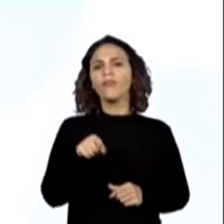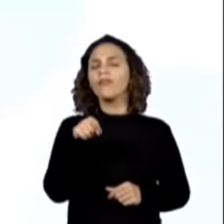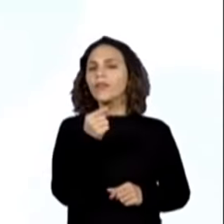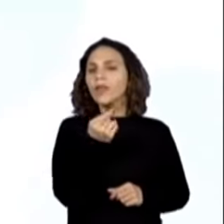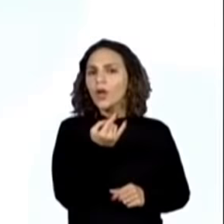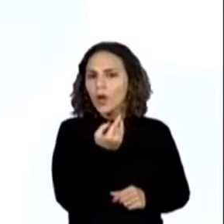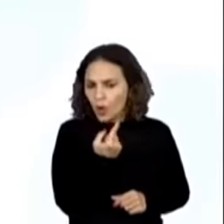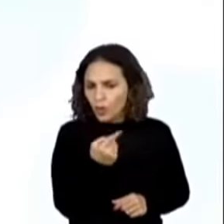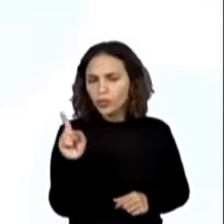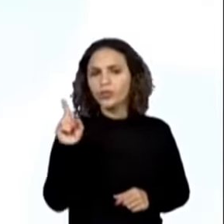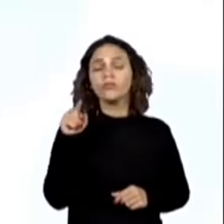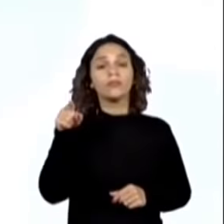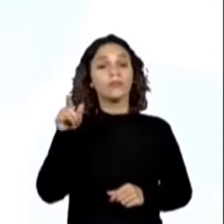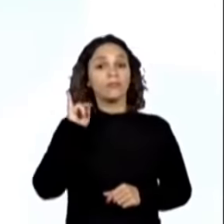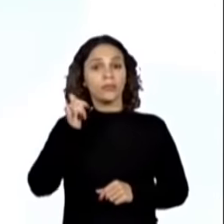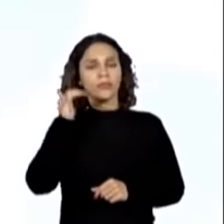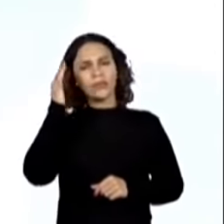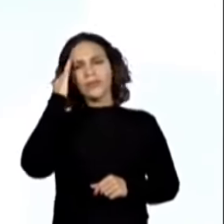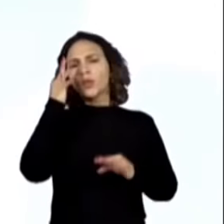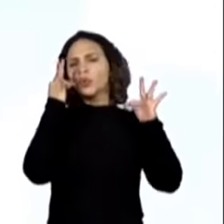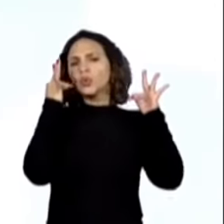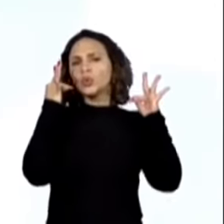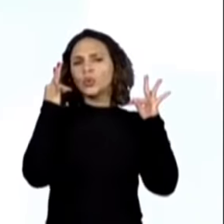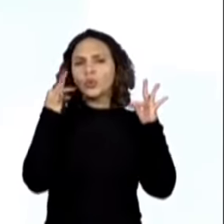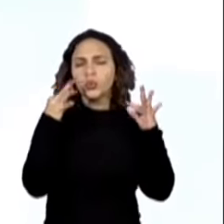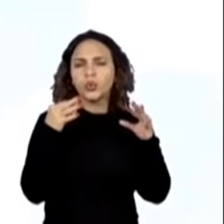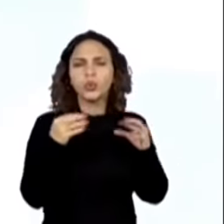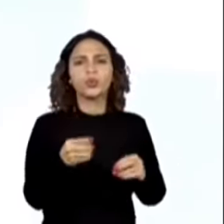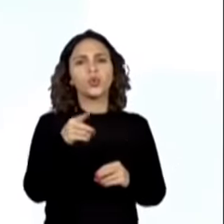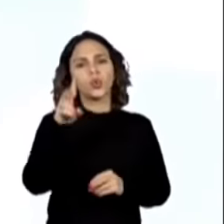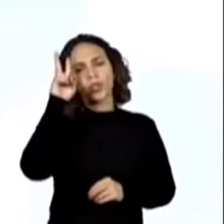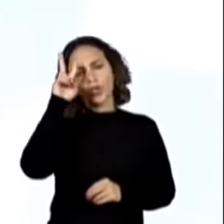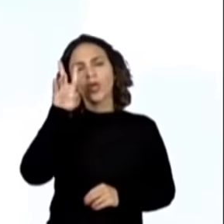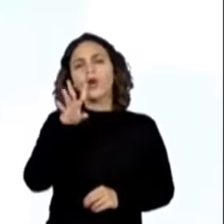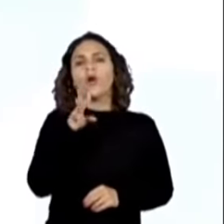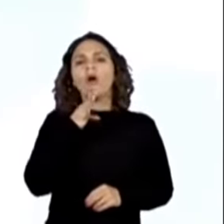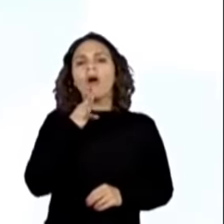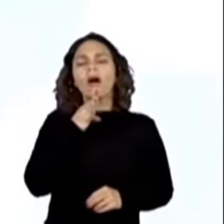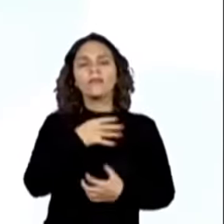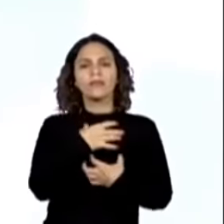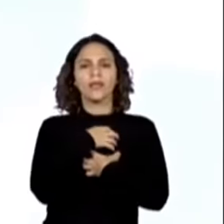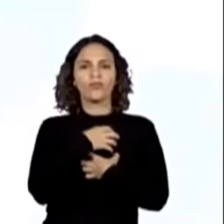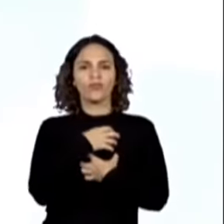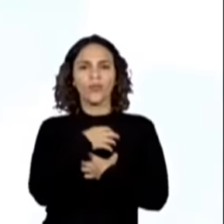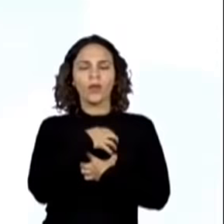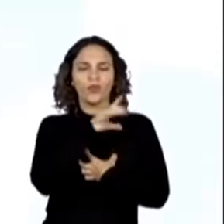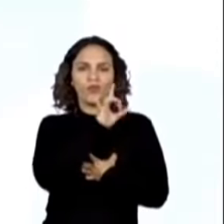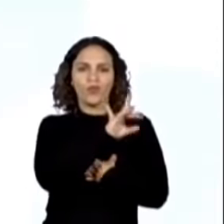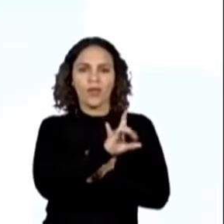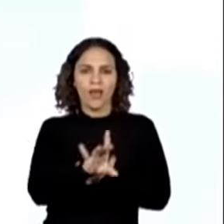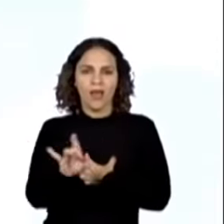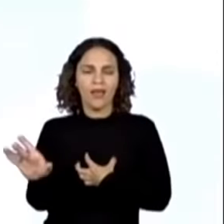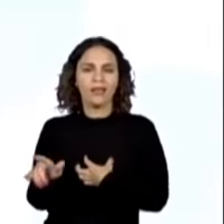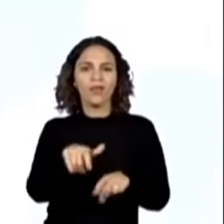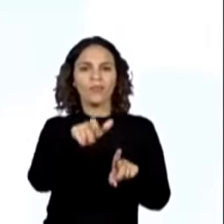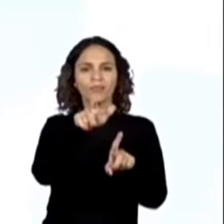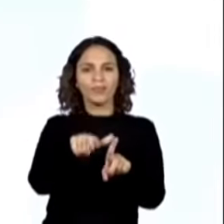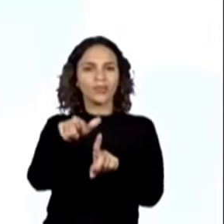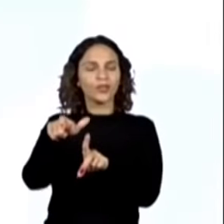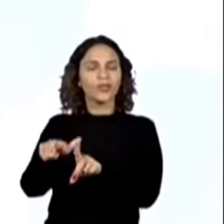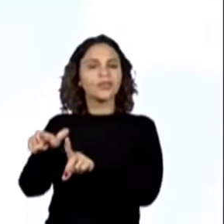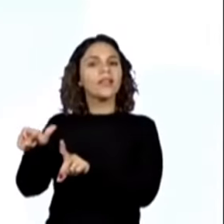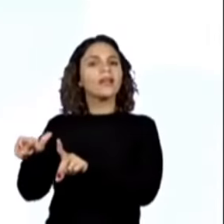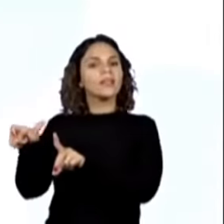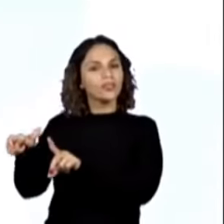de tudo o que acontece na história e conhece até os sentimentos íntimos das personagens. O narrador sabe de